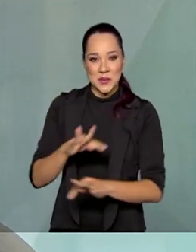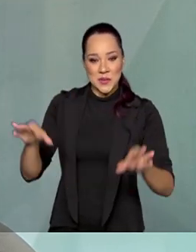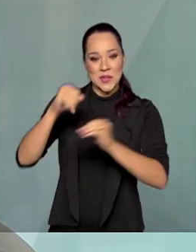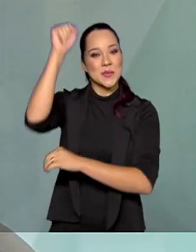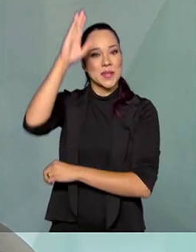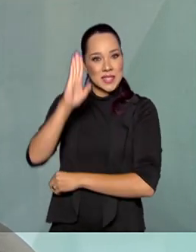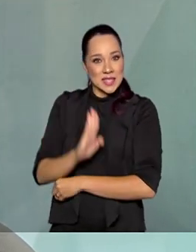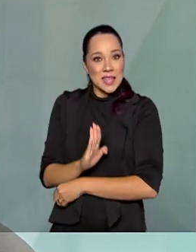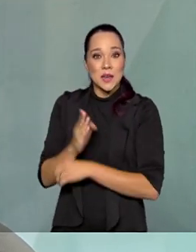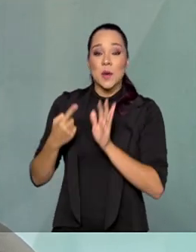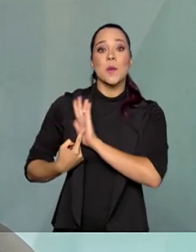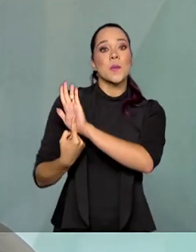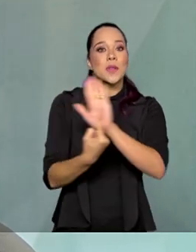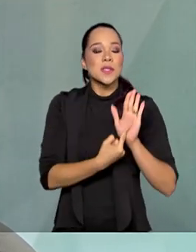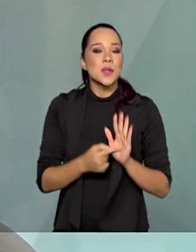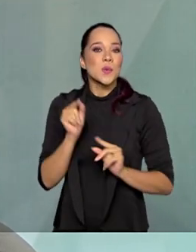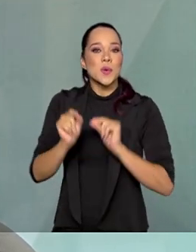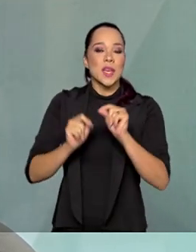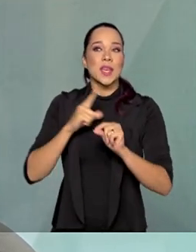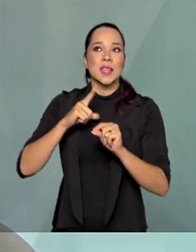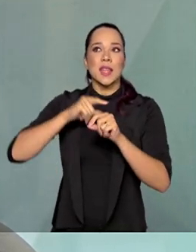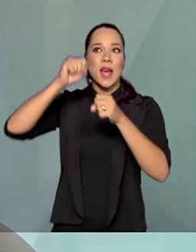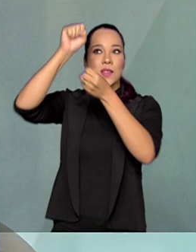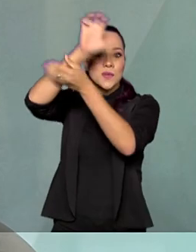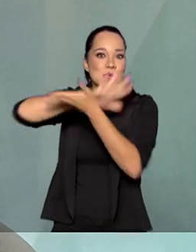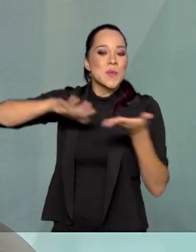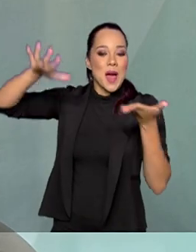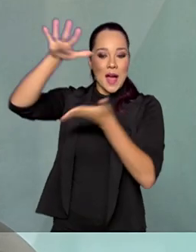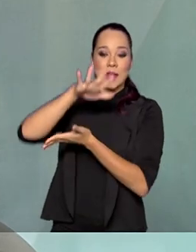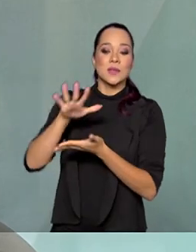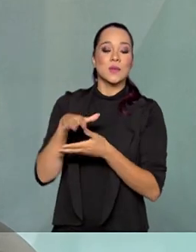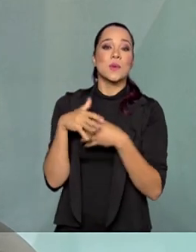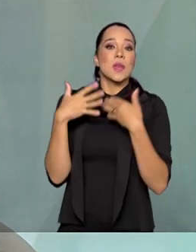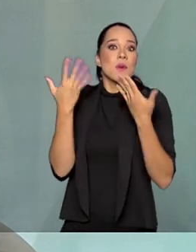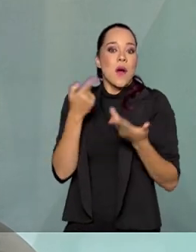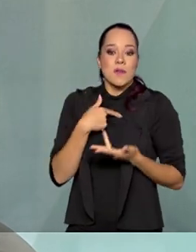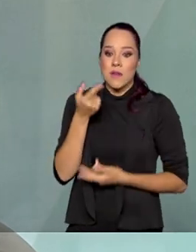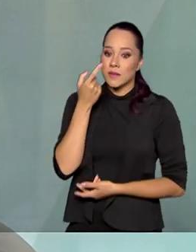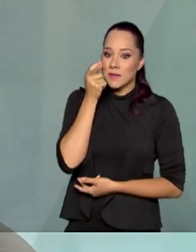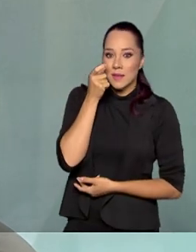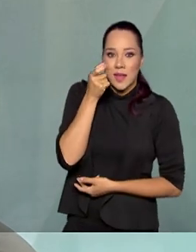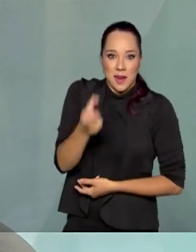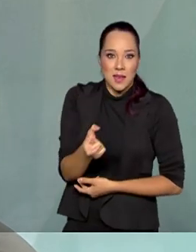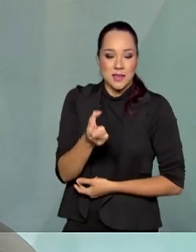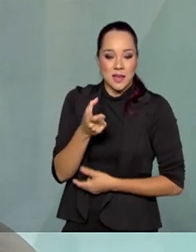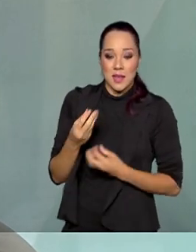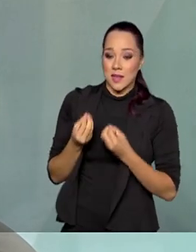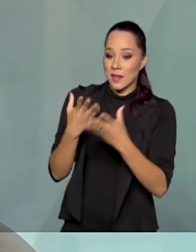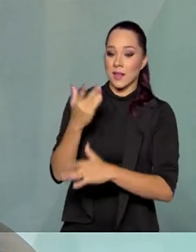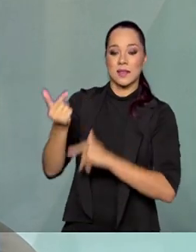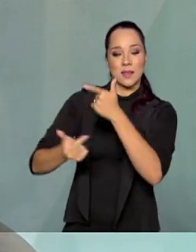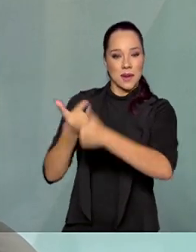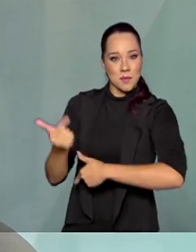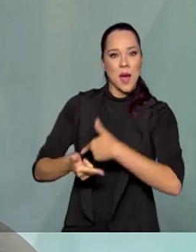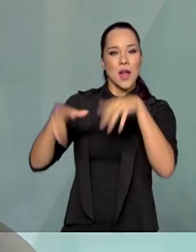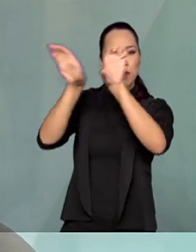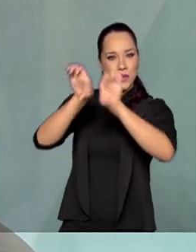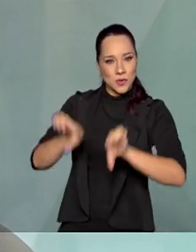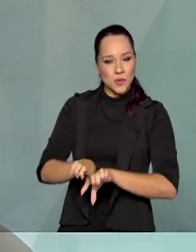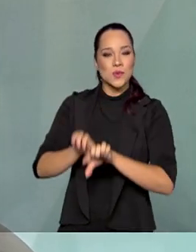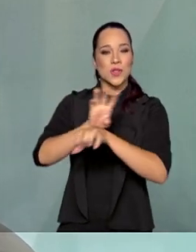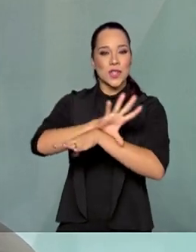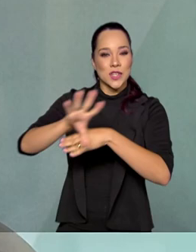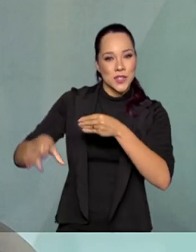brasileiros expondo o que nós temos de espaço e quais são as nossas ambições em termos de levar serviços, infraestrutura de